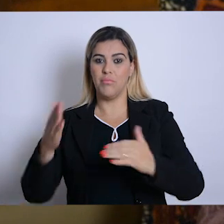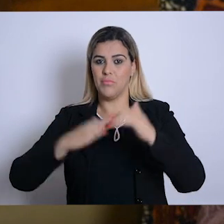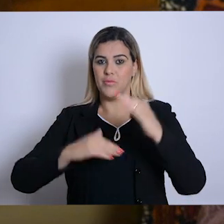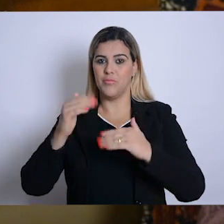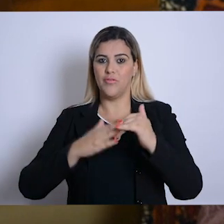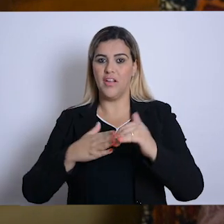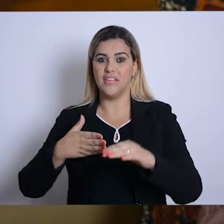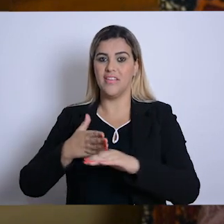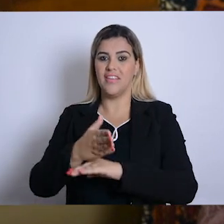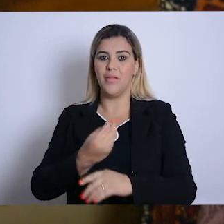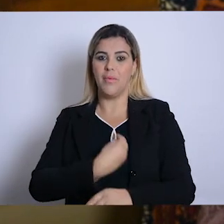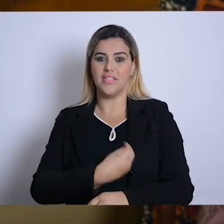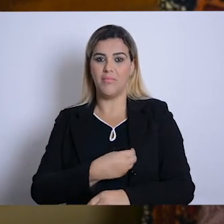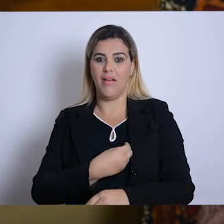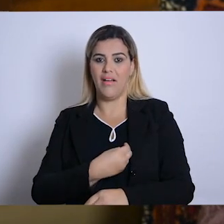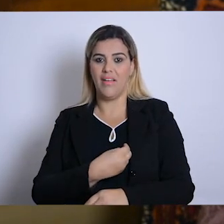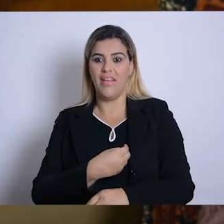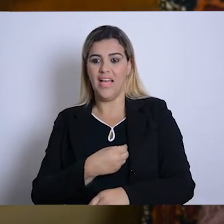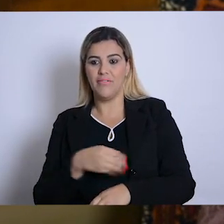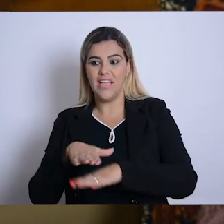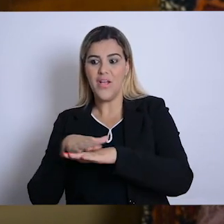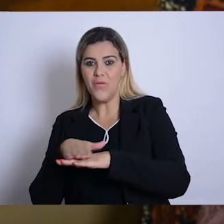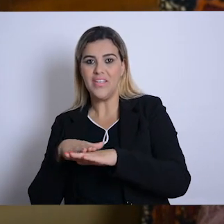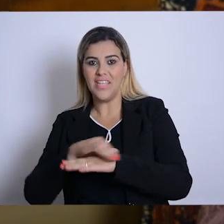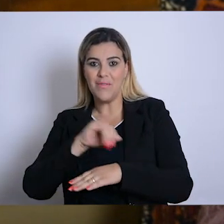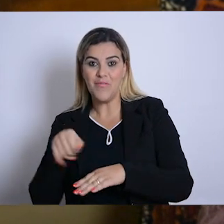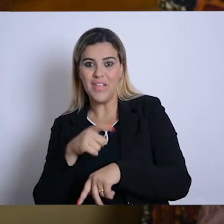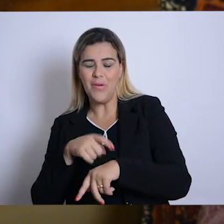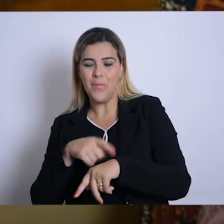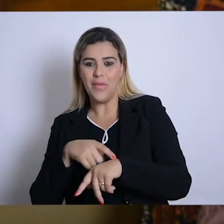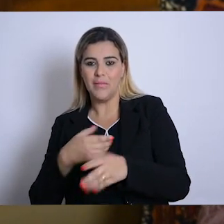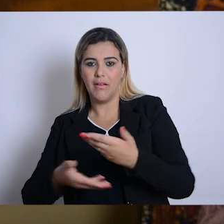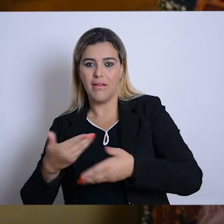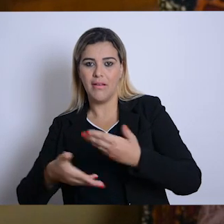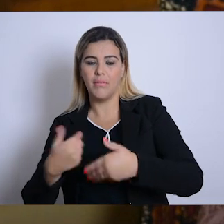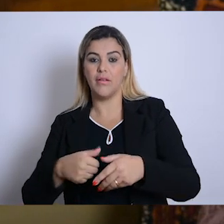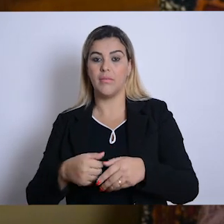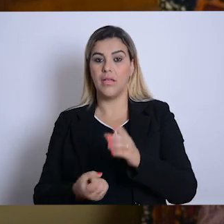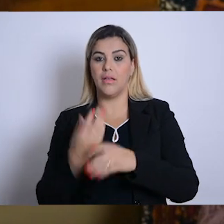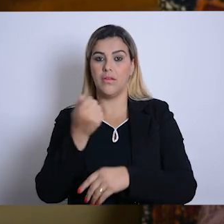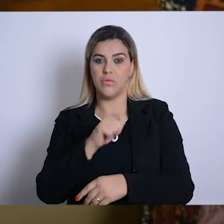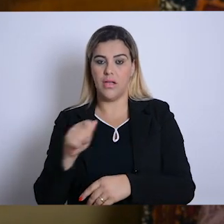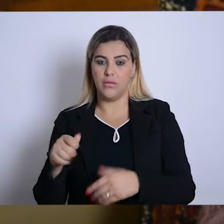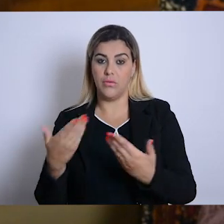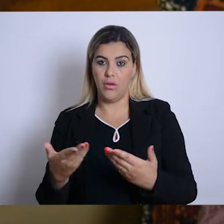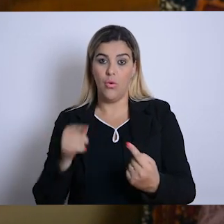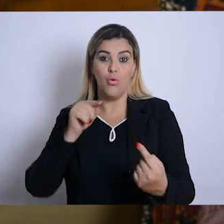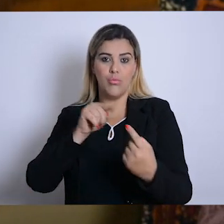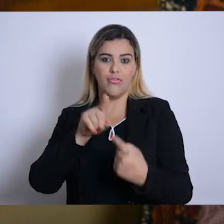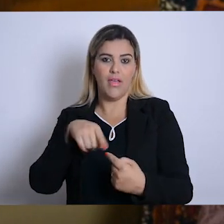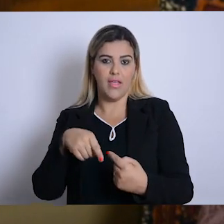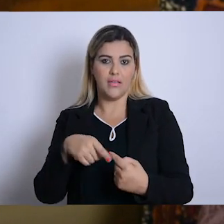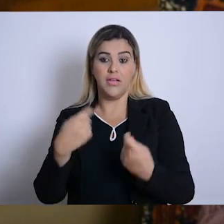para os profissionais irem. E aí você ia coaptando o pessoal para montar a associação. O motivo é esse. Nós precisamos nos